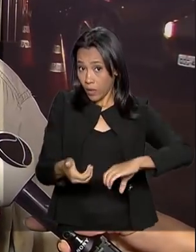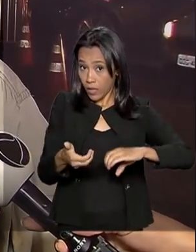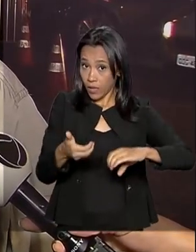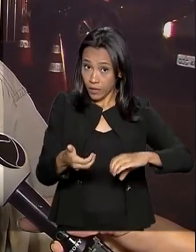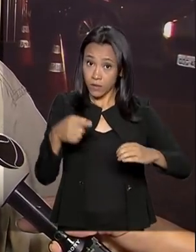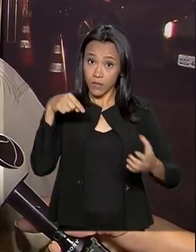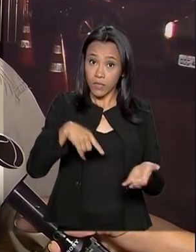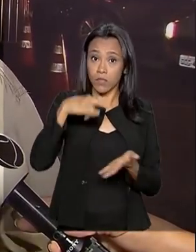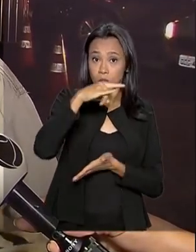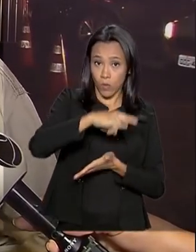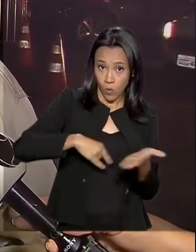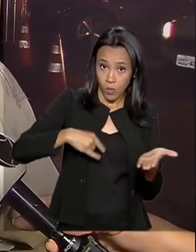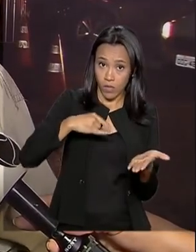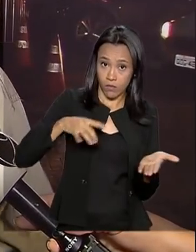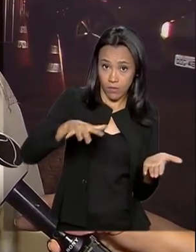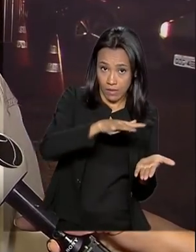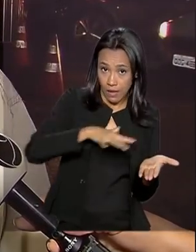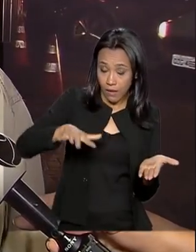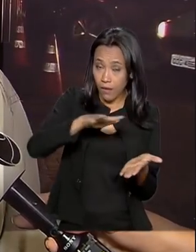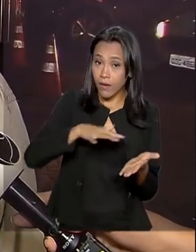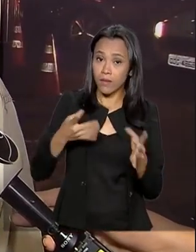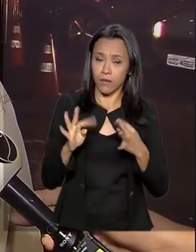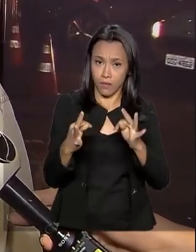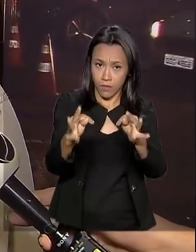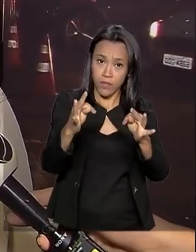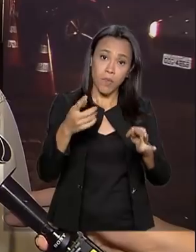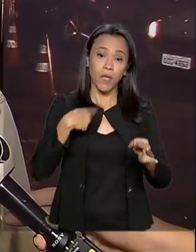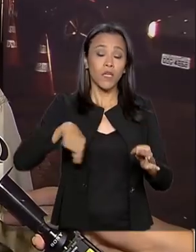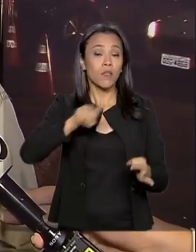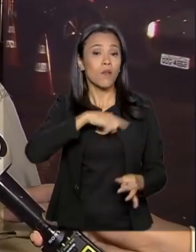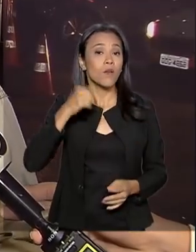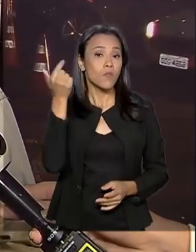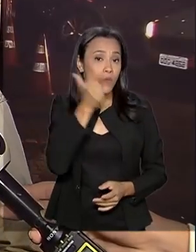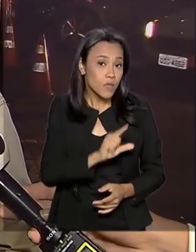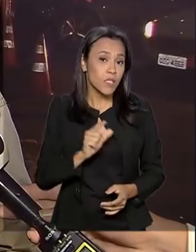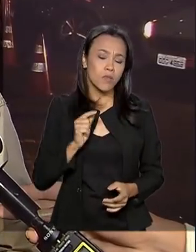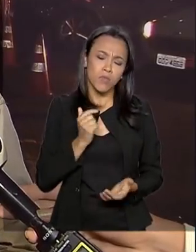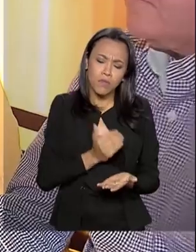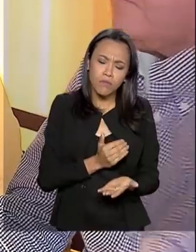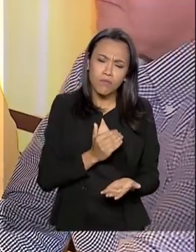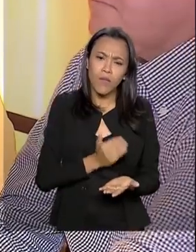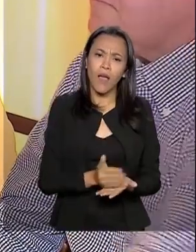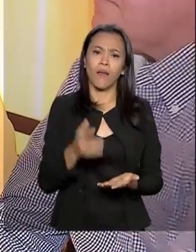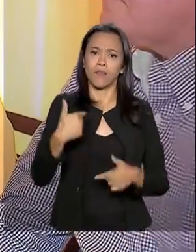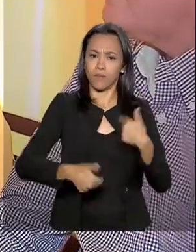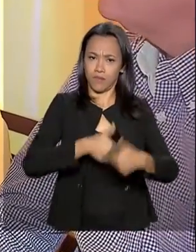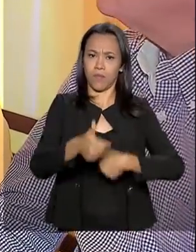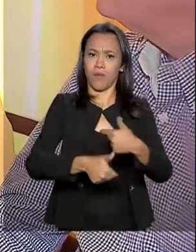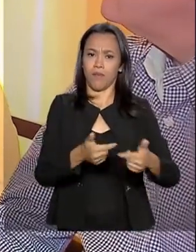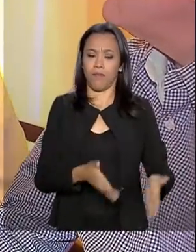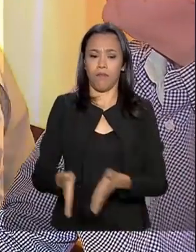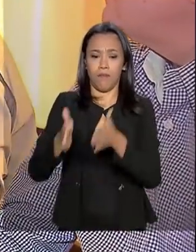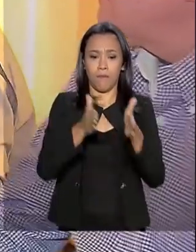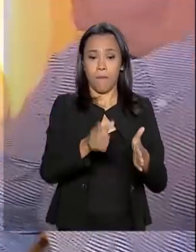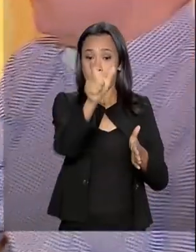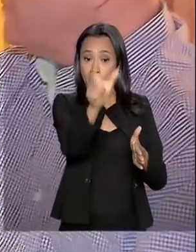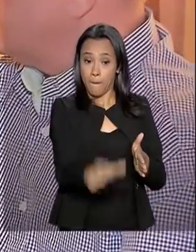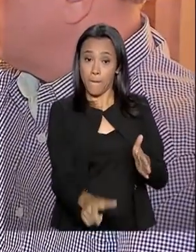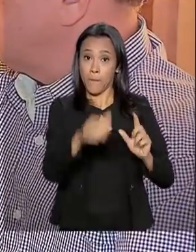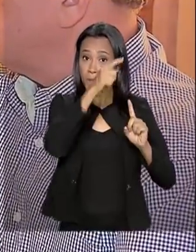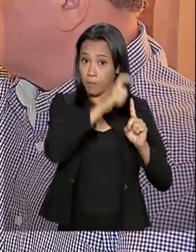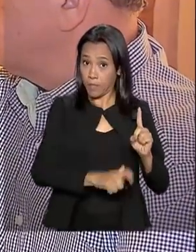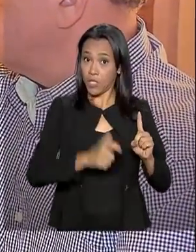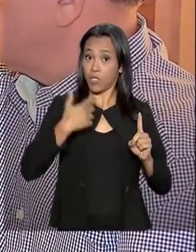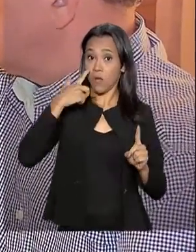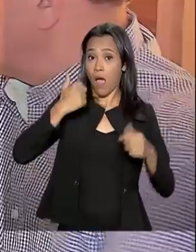Salvaguardas Tecnológicas como ponto de partida para que nós comecemos as atividades comerciais. O ministro também fez uma avaliação